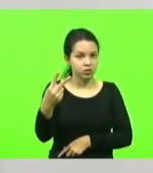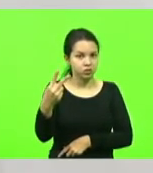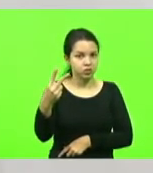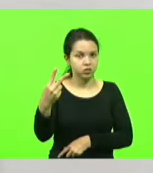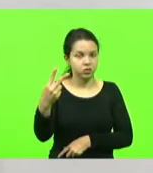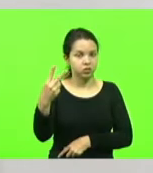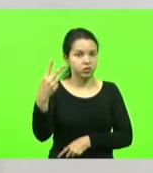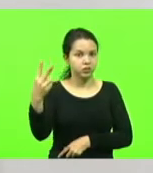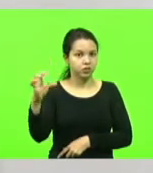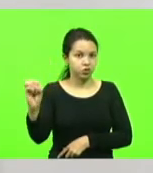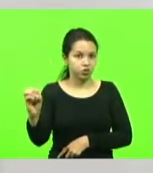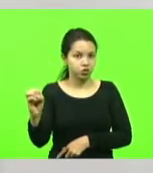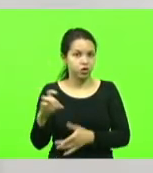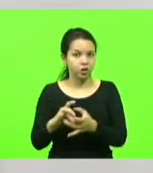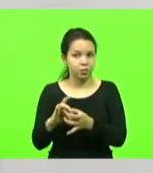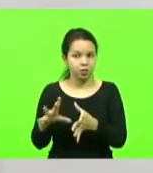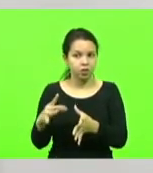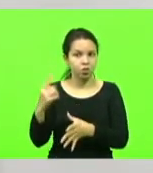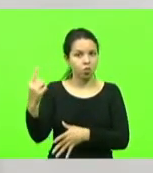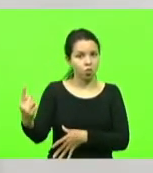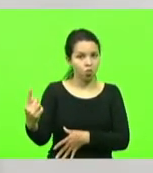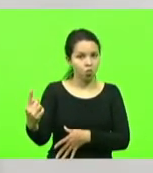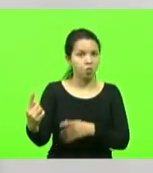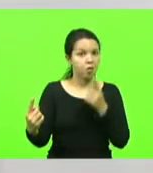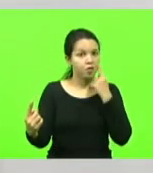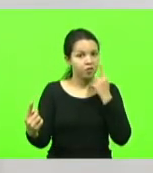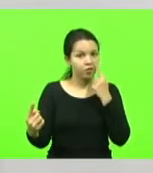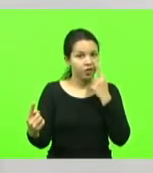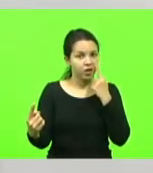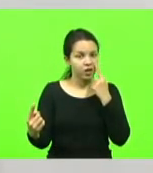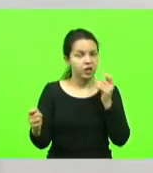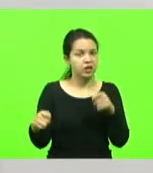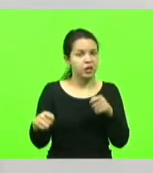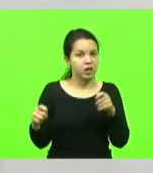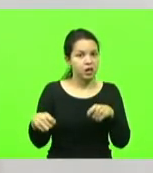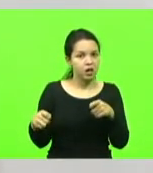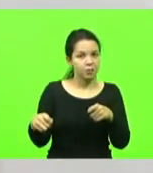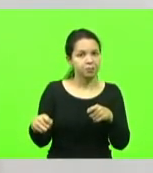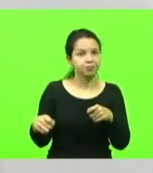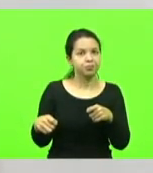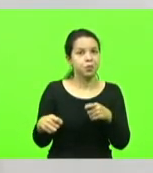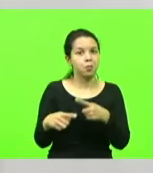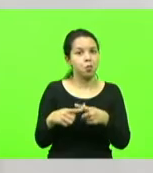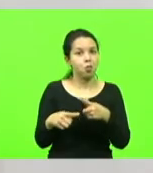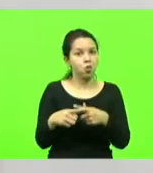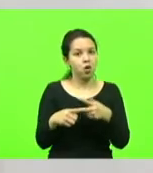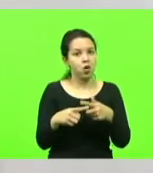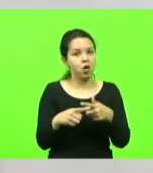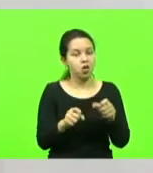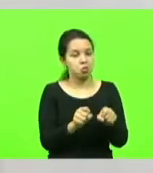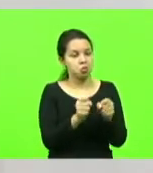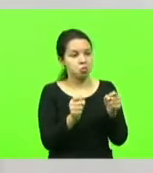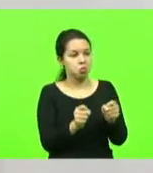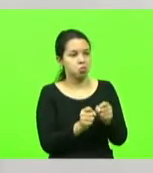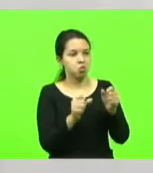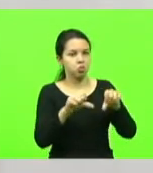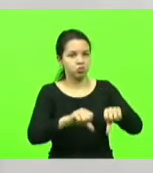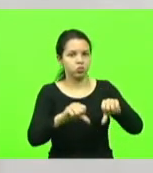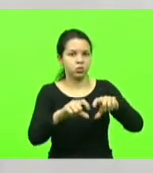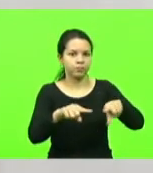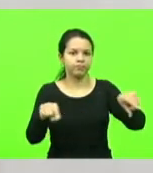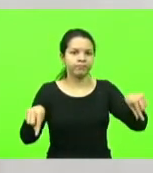aí soltou um para ver se cola, por questão de degradação do ambiente prisional.